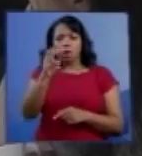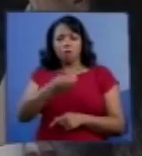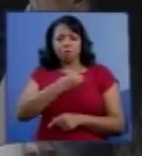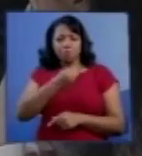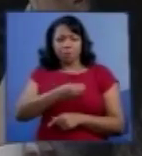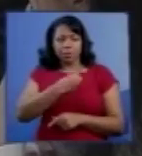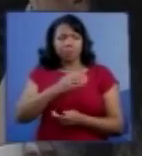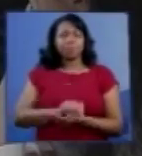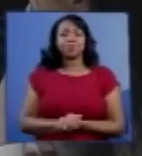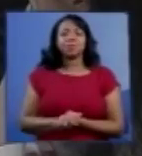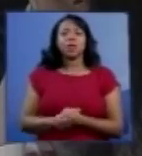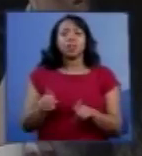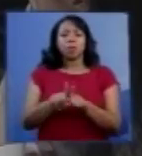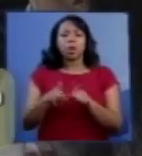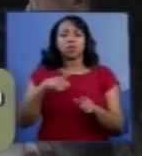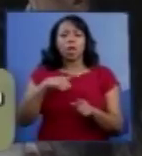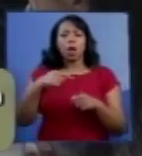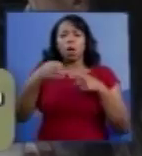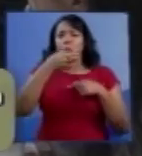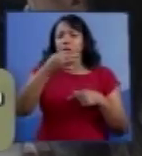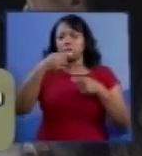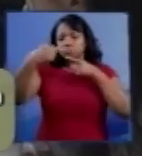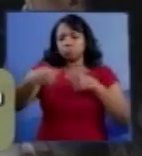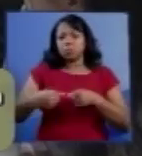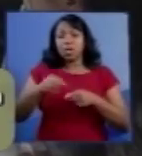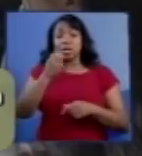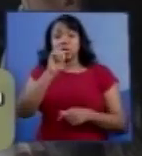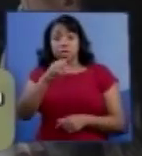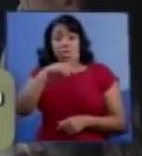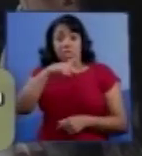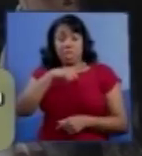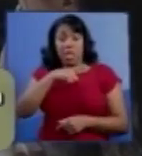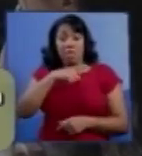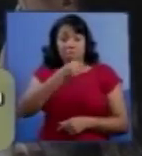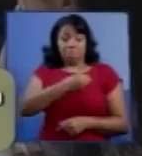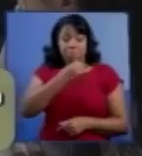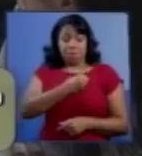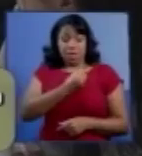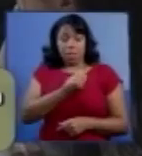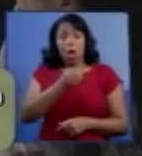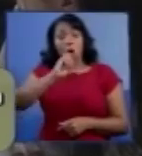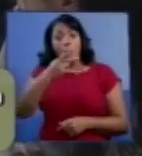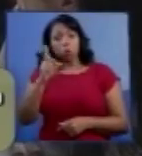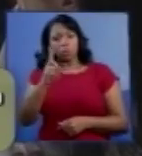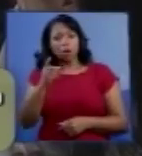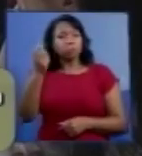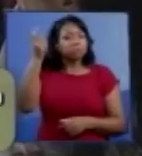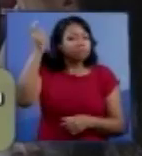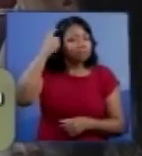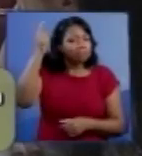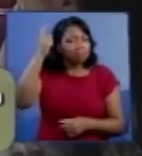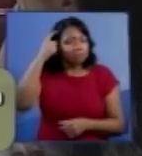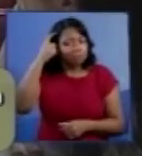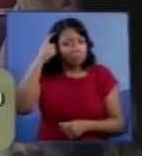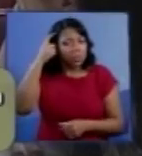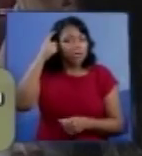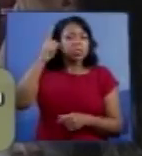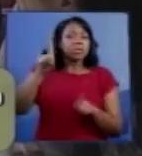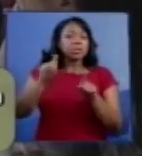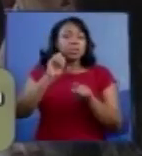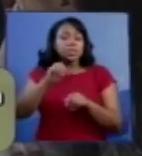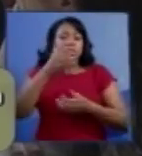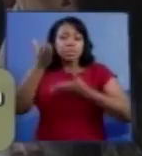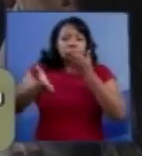Embora haja uma divergência sobre se há ou não vida cerebral, há consenso de que se trata de uma